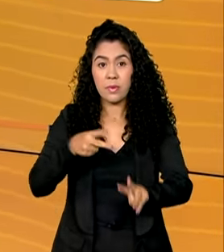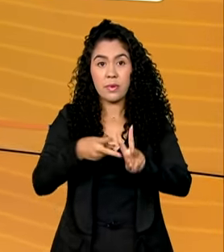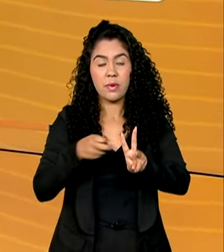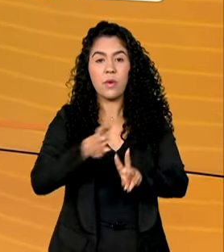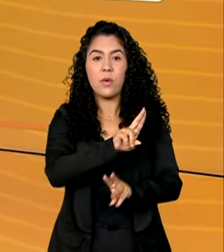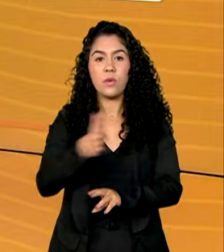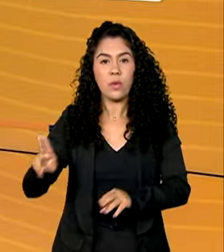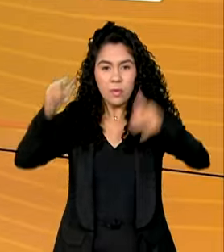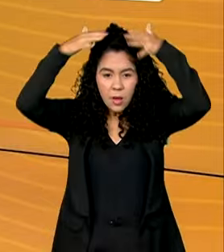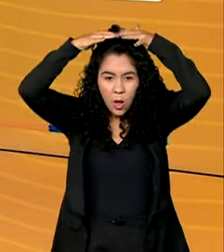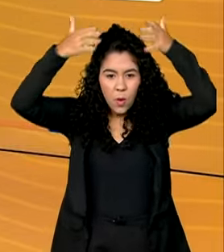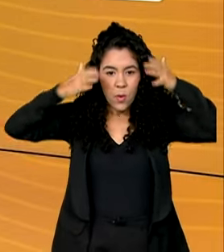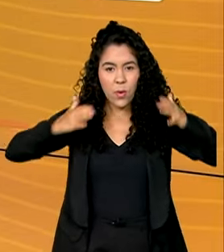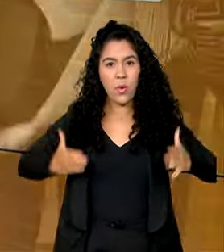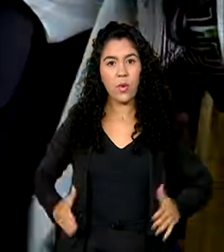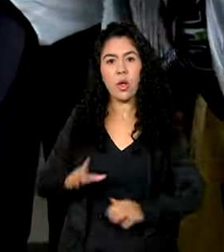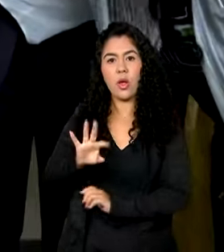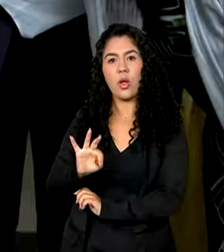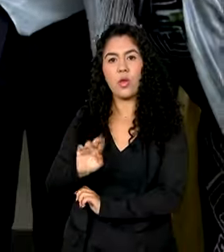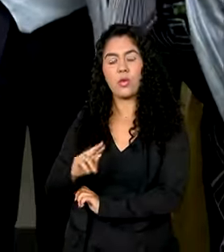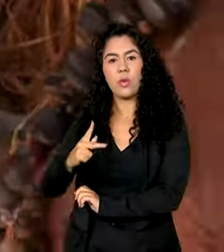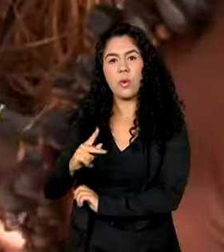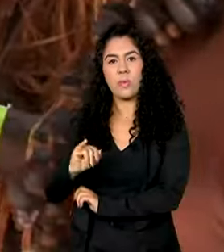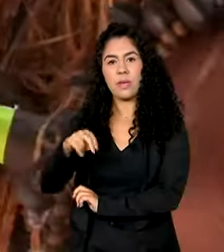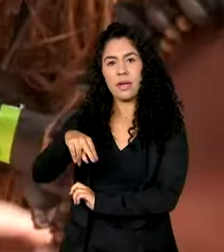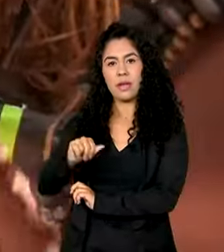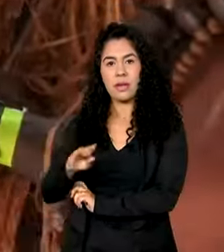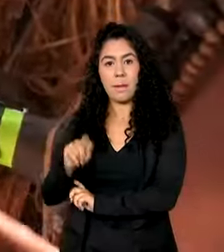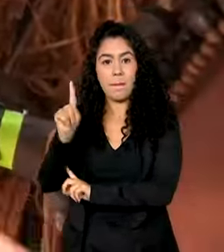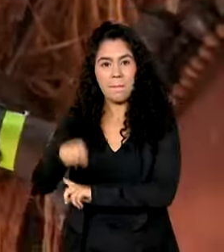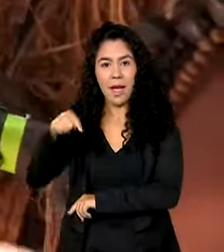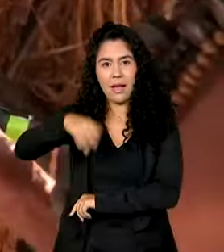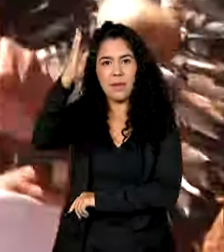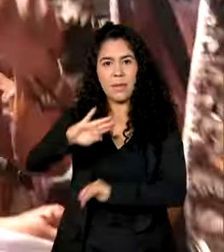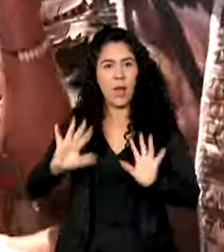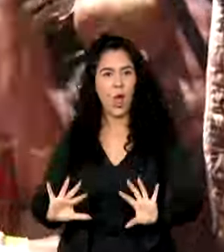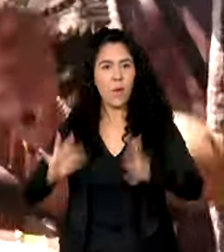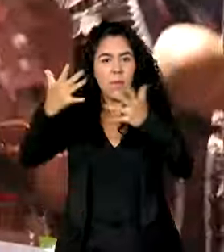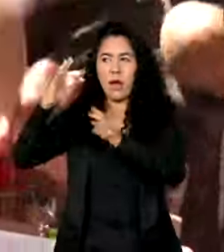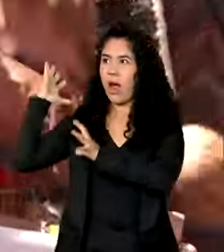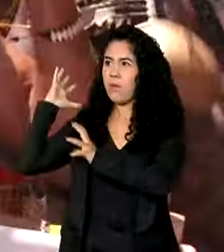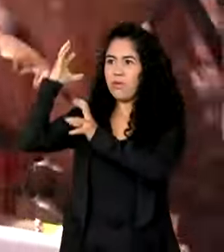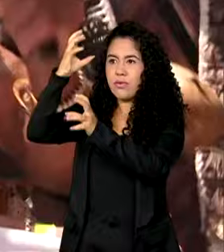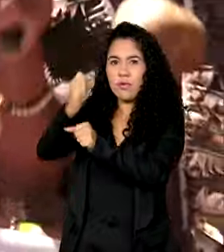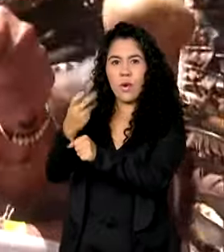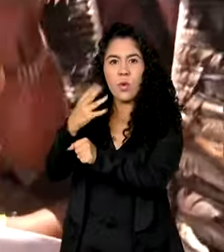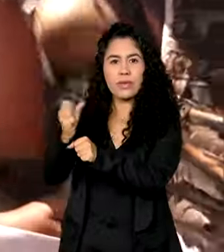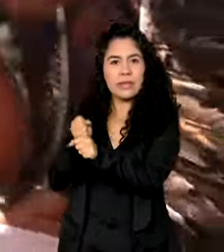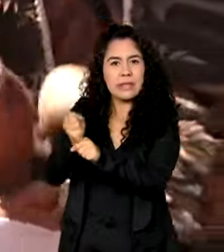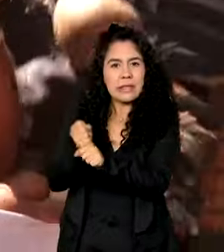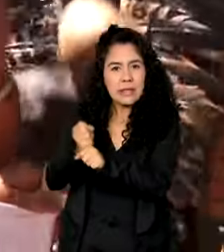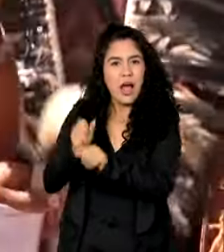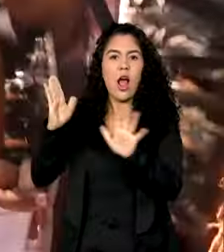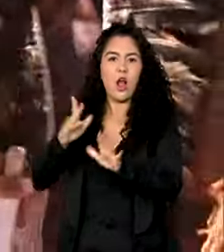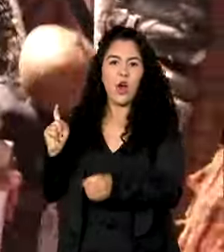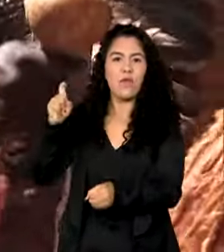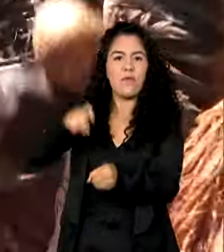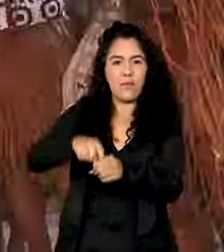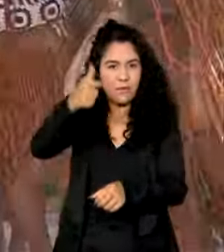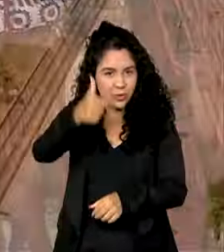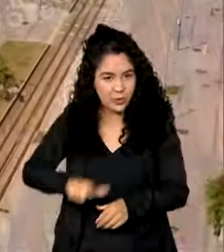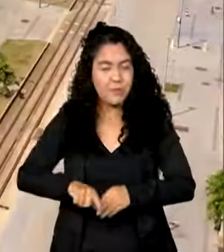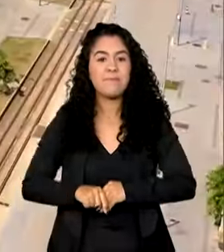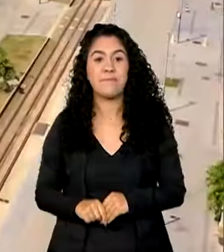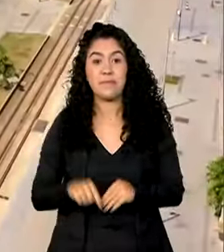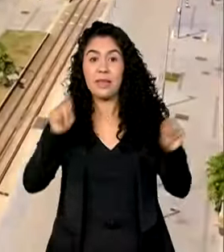Manto Tupinambá, Brasil celebra a volta da relíquia sagrada indígena que foi levada daqui a mais de 400 anos.